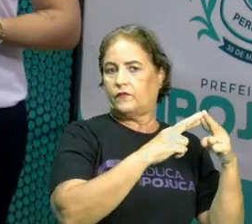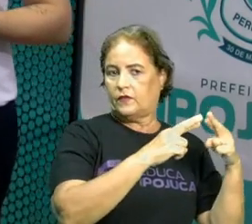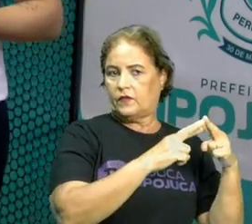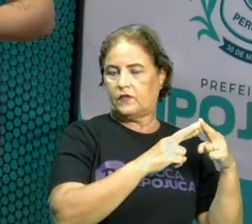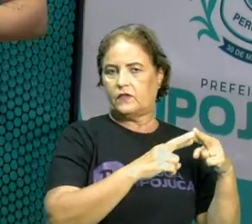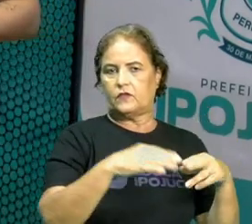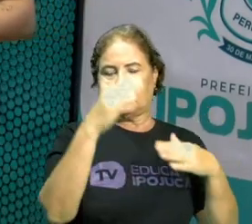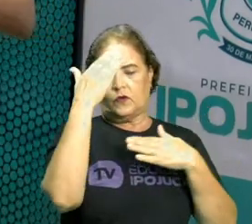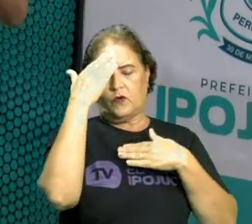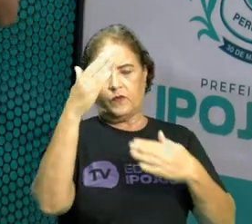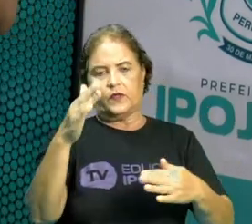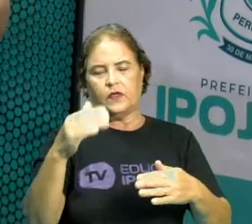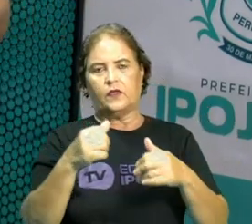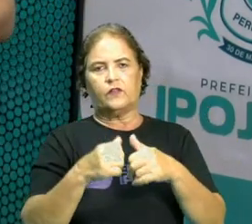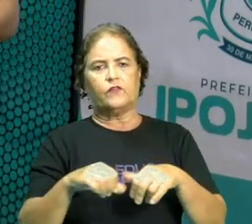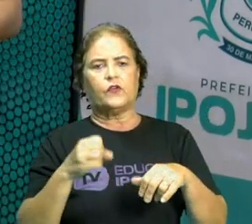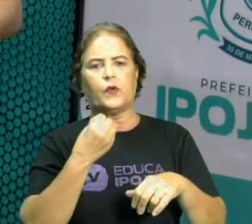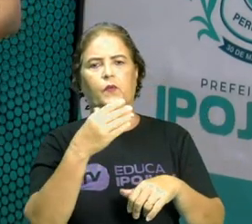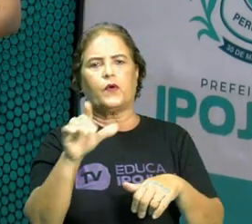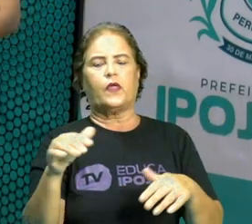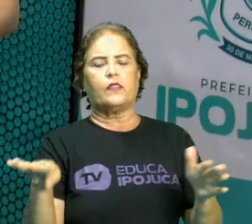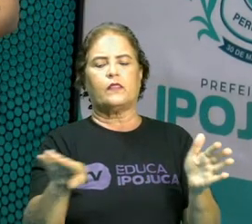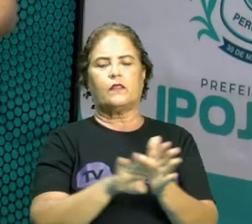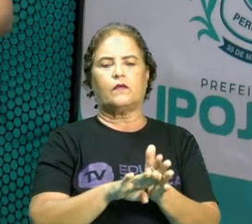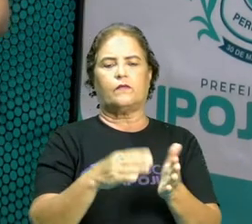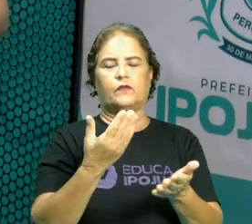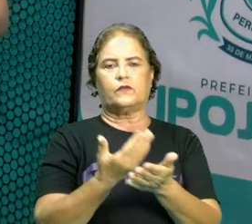obrigada. Fiquem bem e até a próxima.